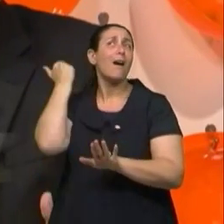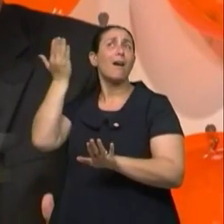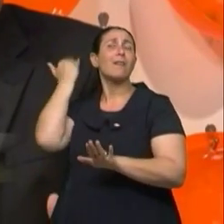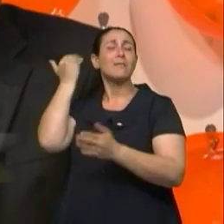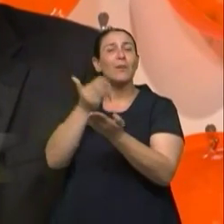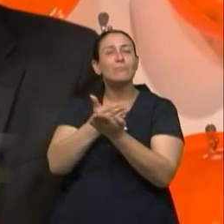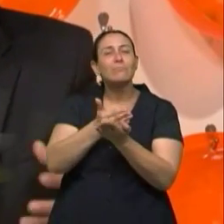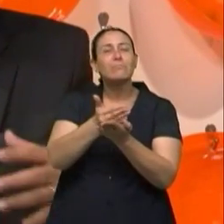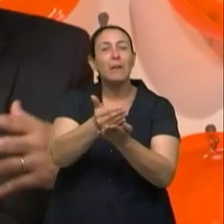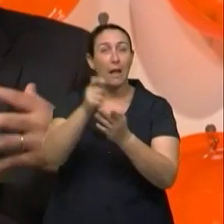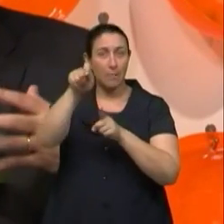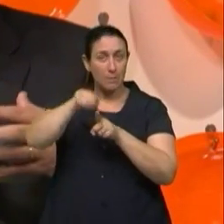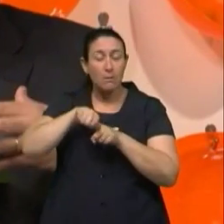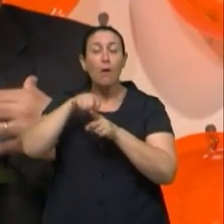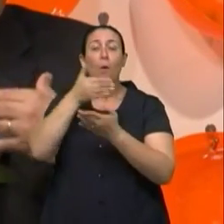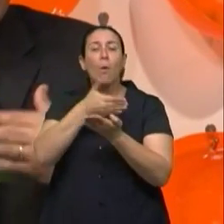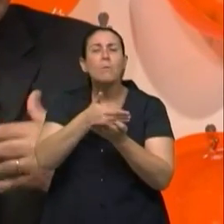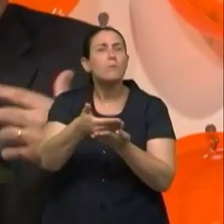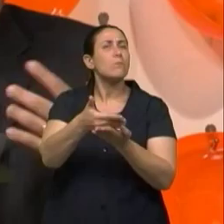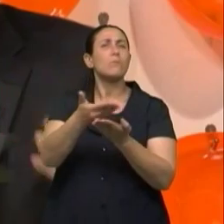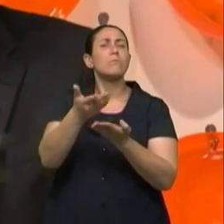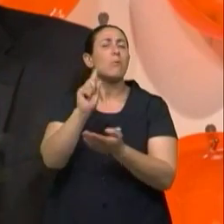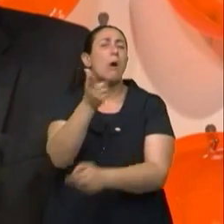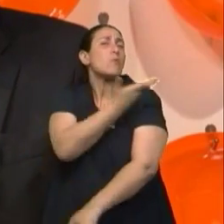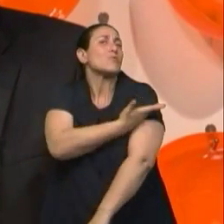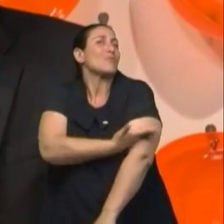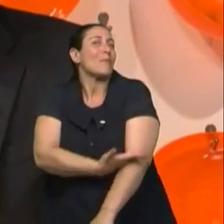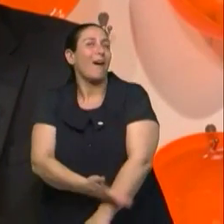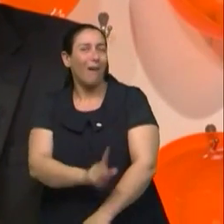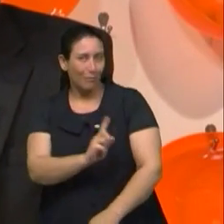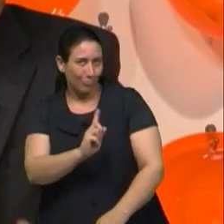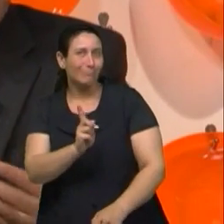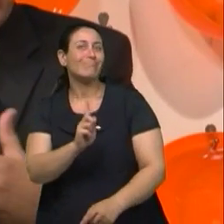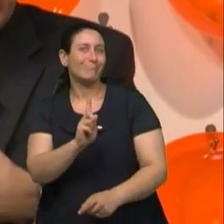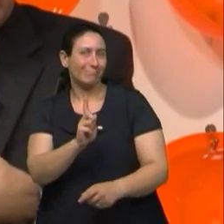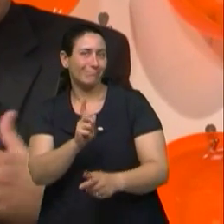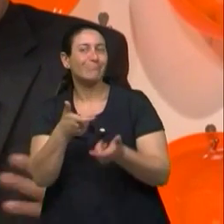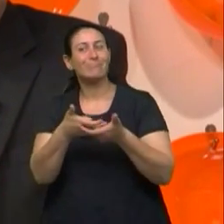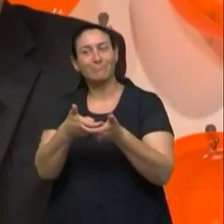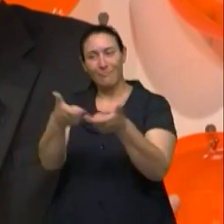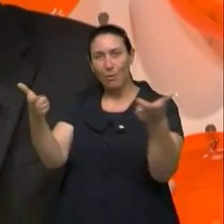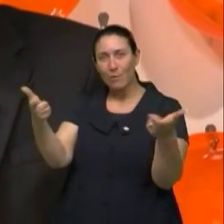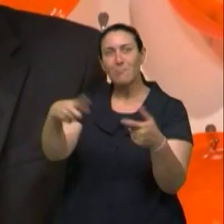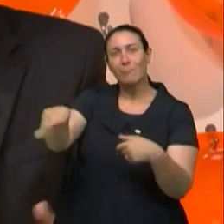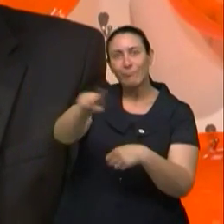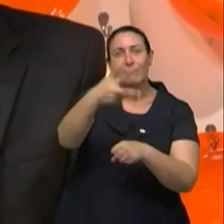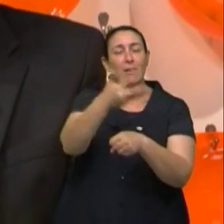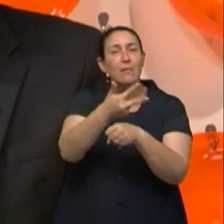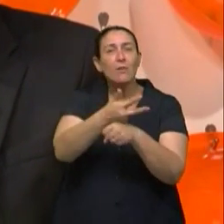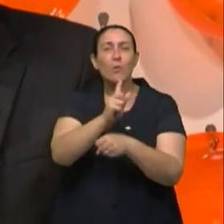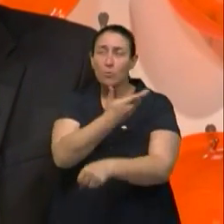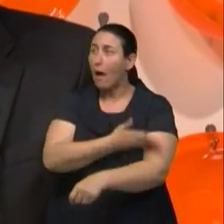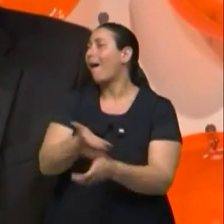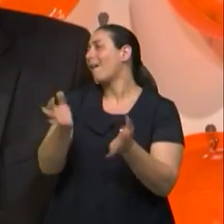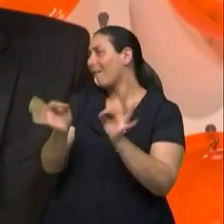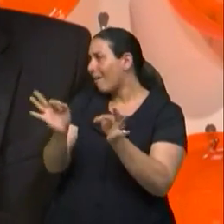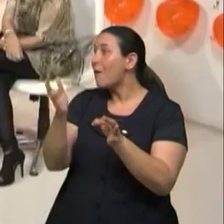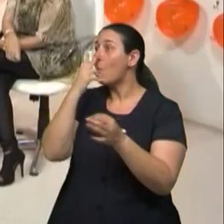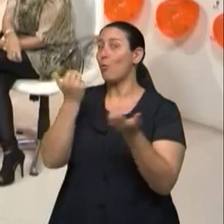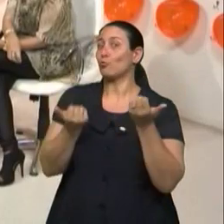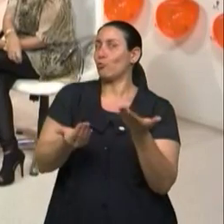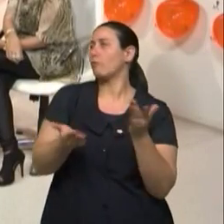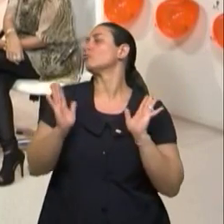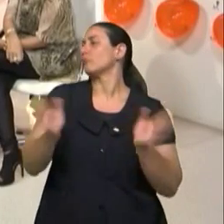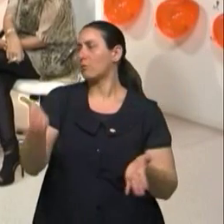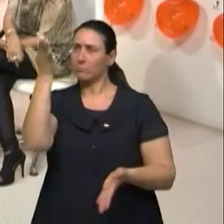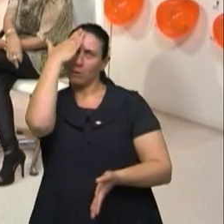o início da camisinha, né? Ou não estava acostumado a usar preservativo durante... perfeito. Que não é o caso dos jovens, que já começam